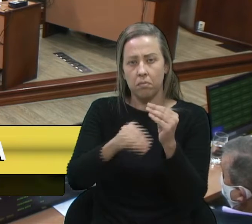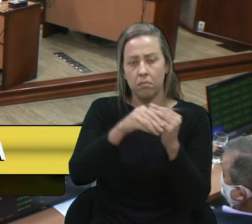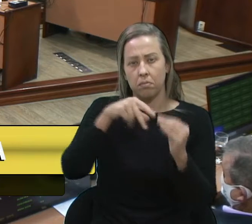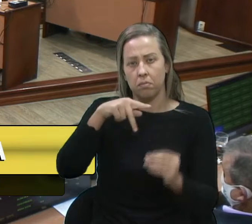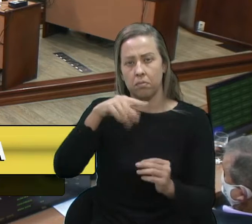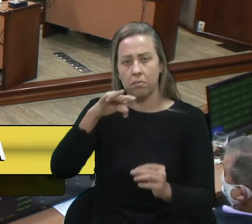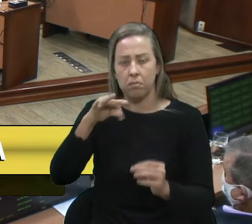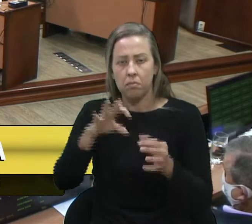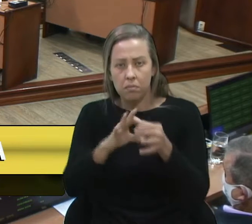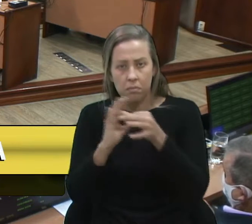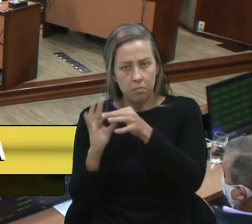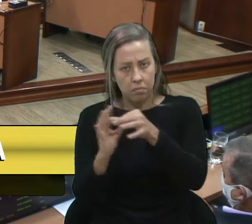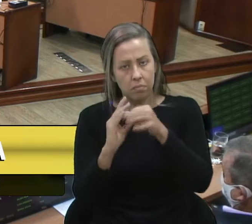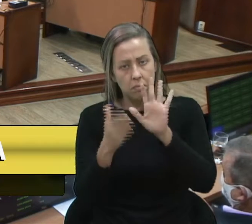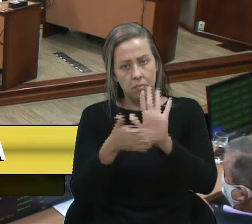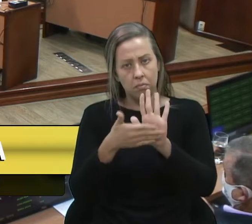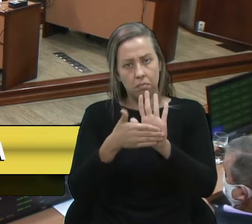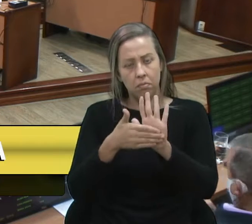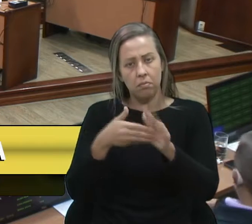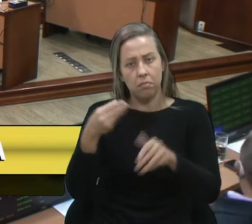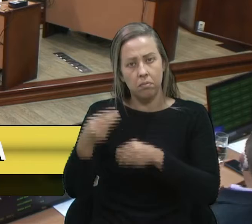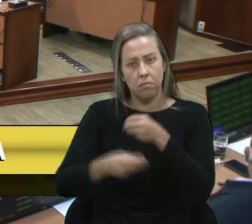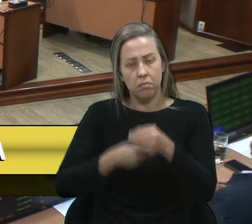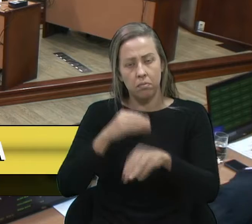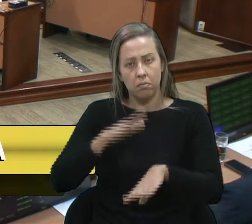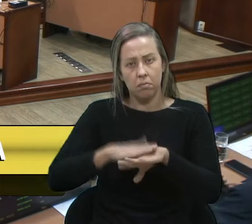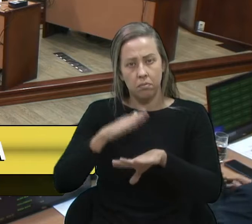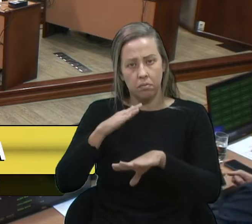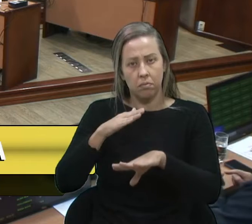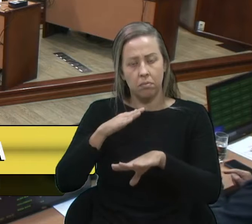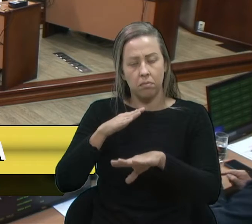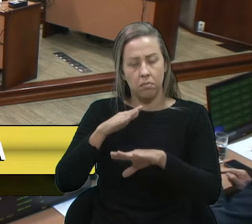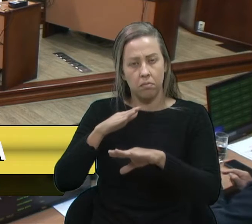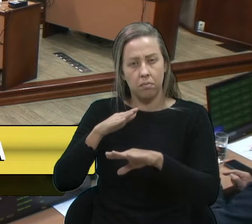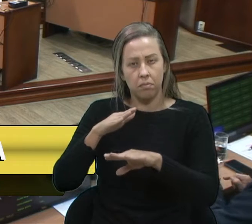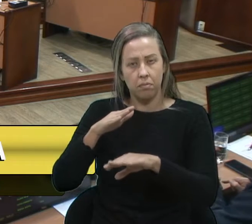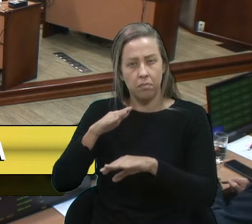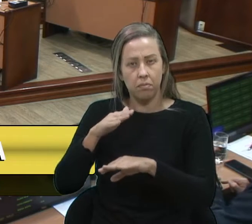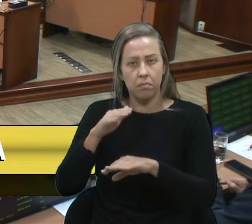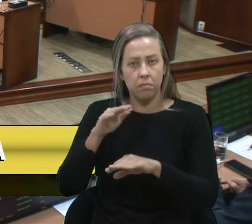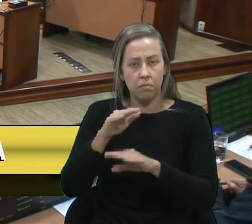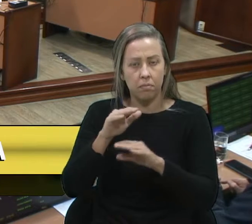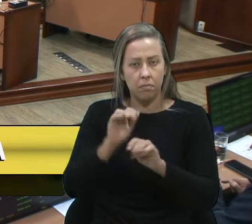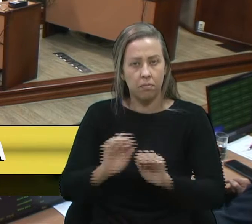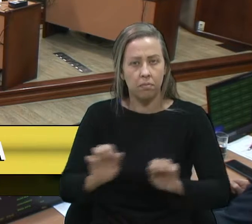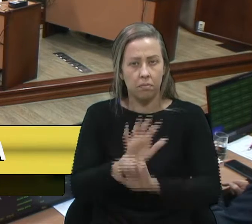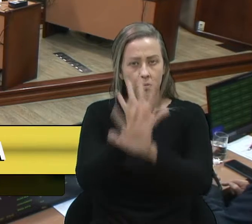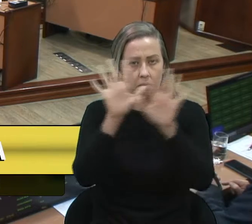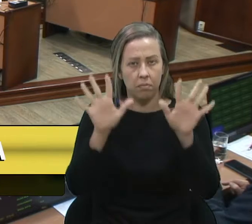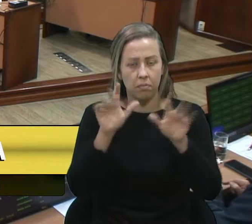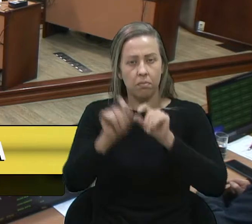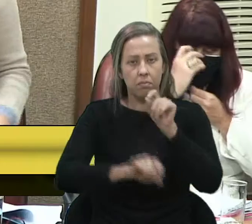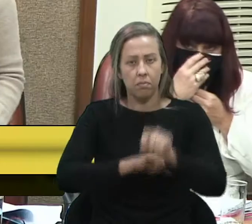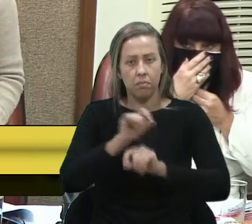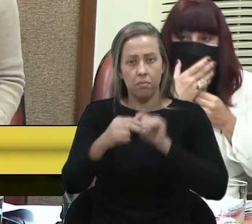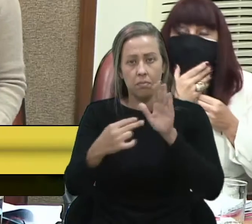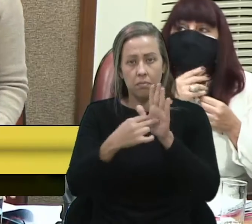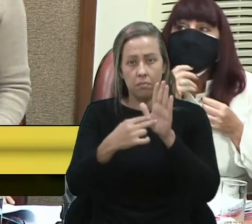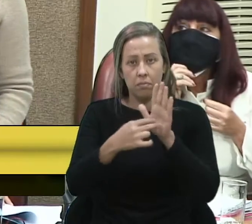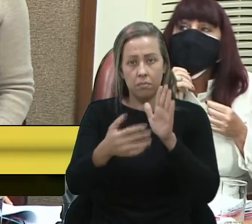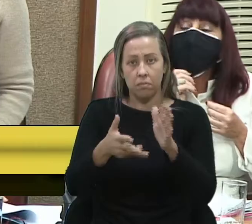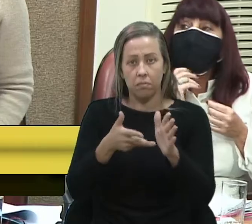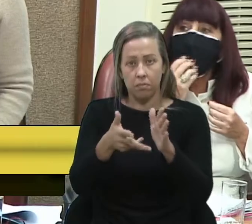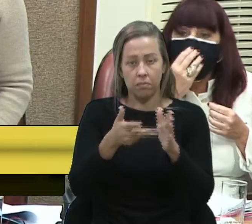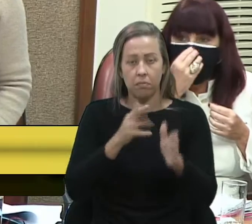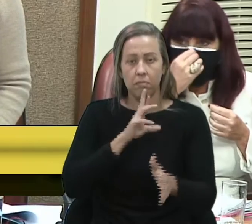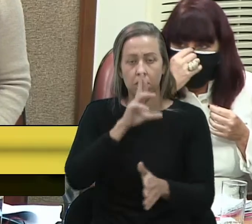Era uma proposta realmente mais ousada do que esta, esta que, claro, chama a atenção a velocidade